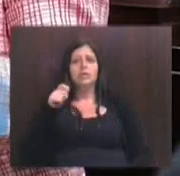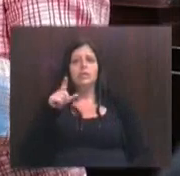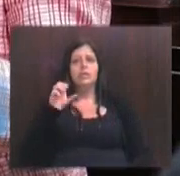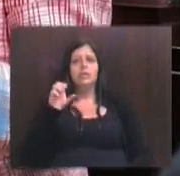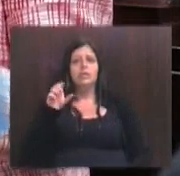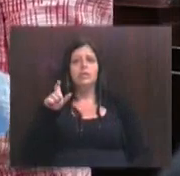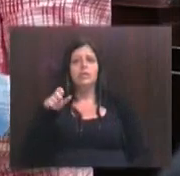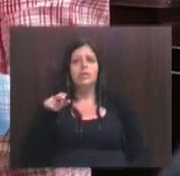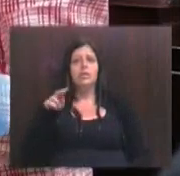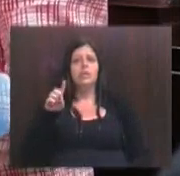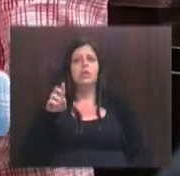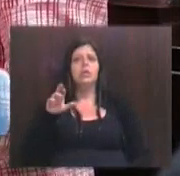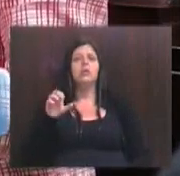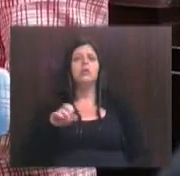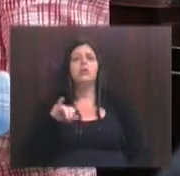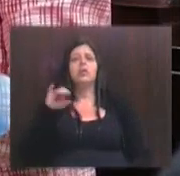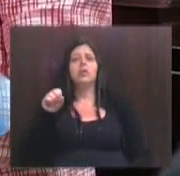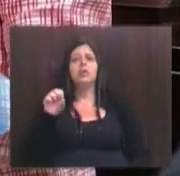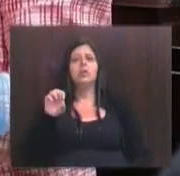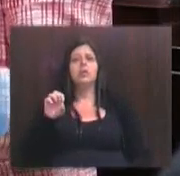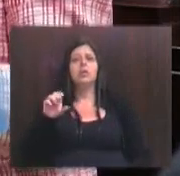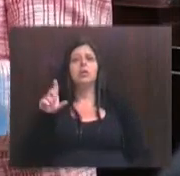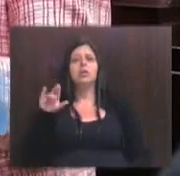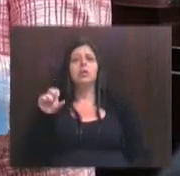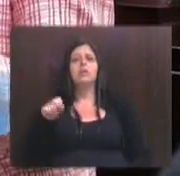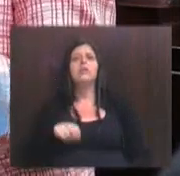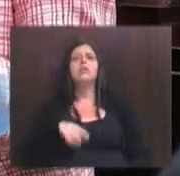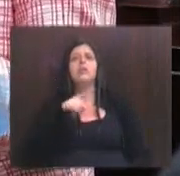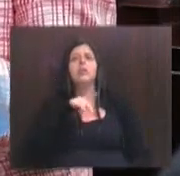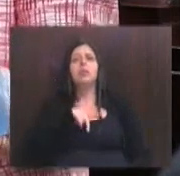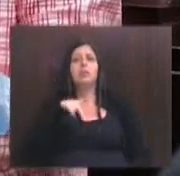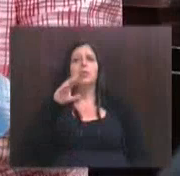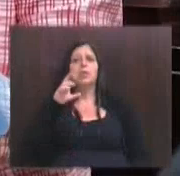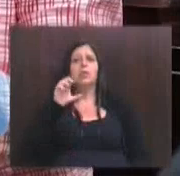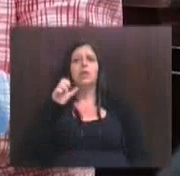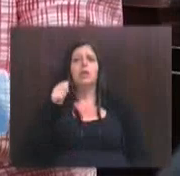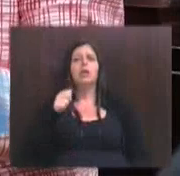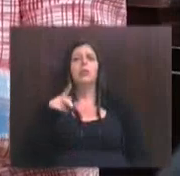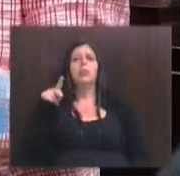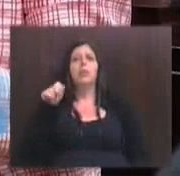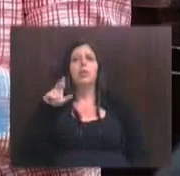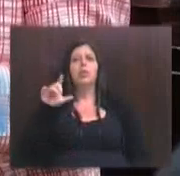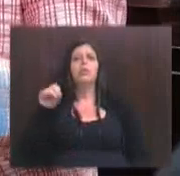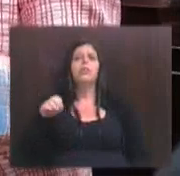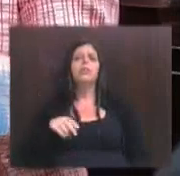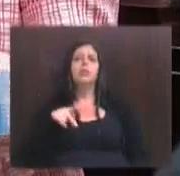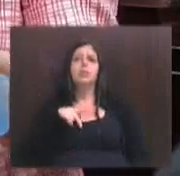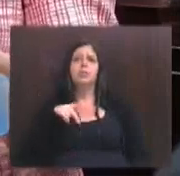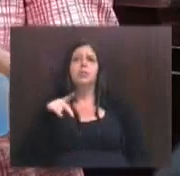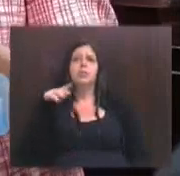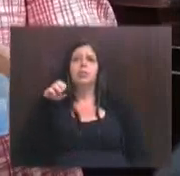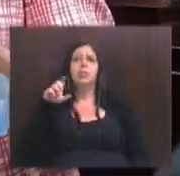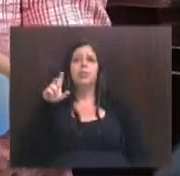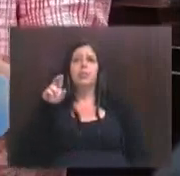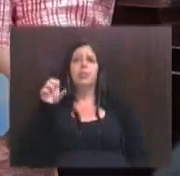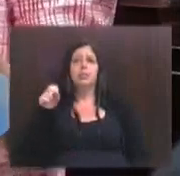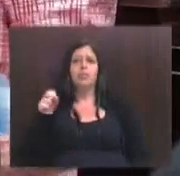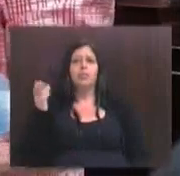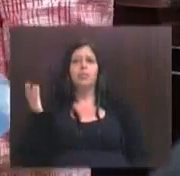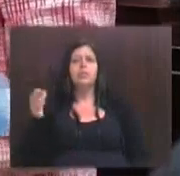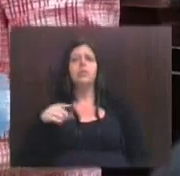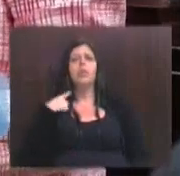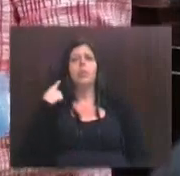Luiz, presidente do CREA, Paulo Teixeira, e o presidente licenciado Melvis, o